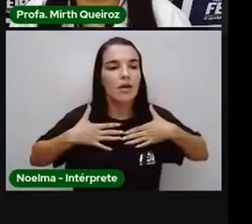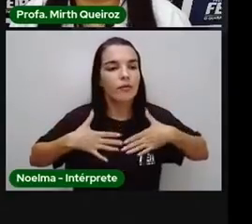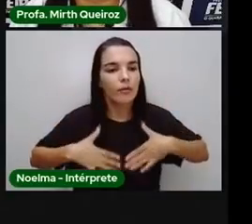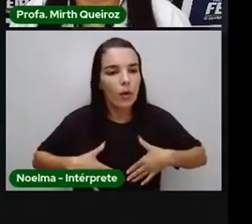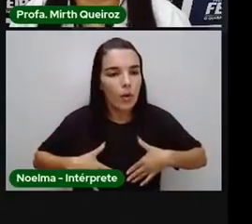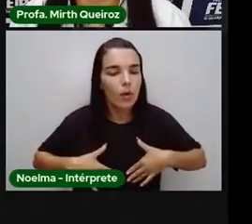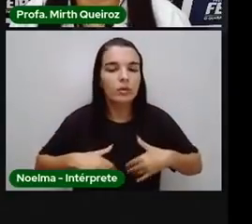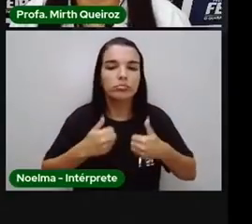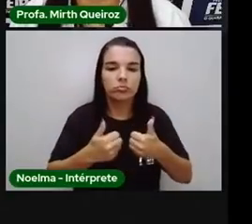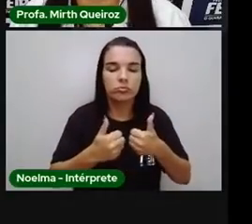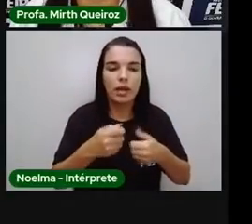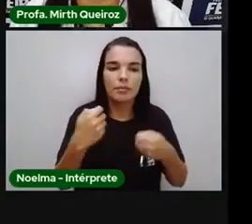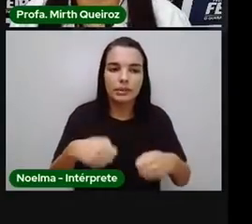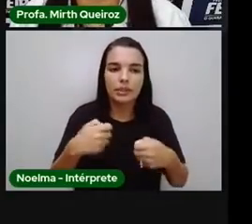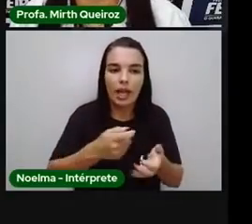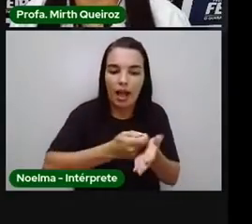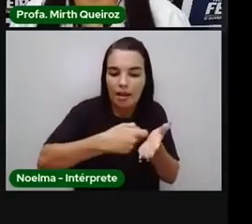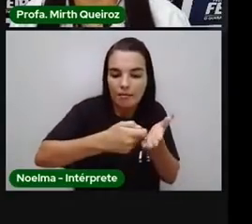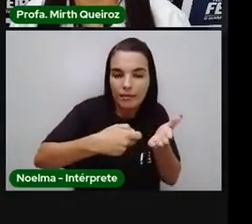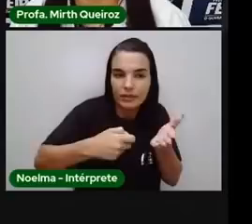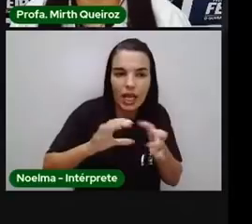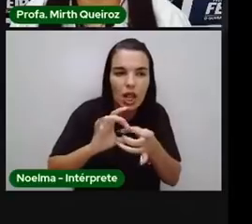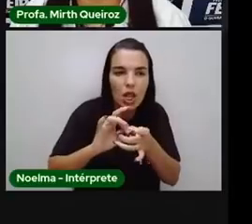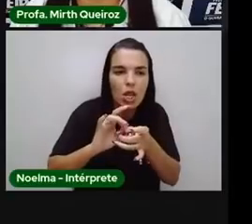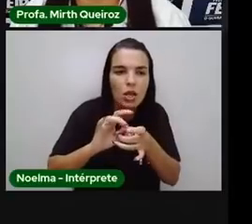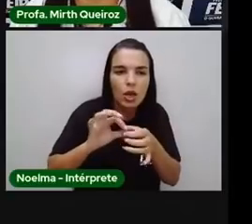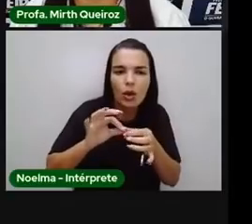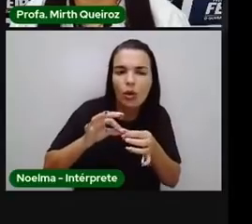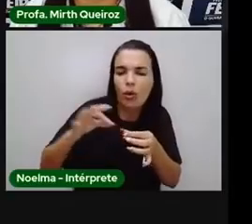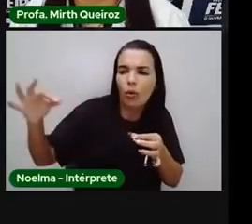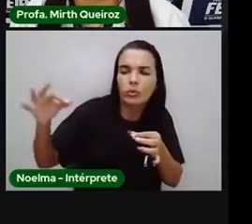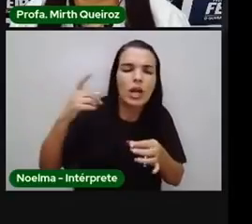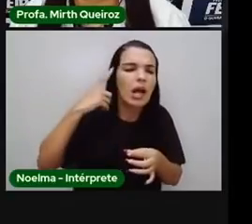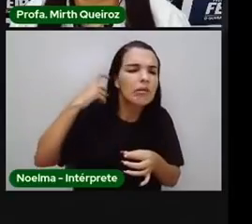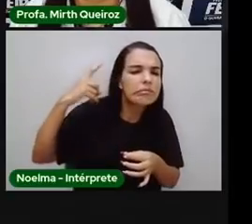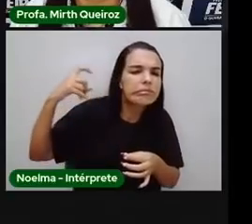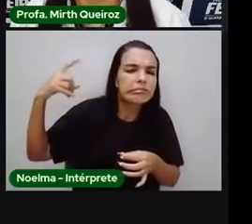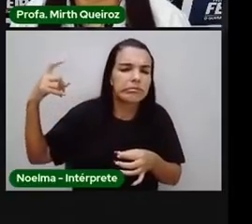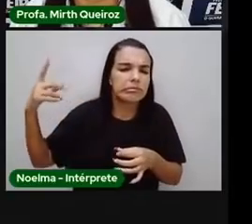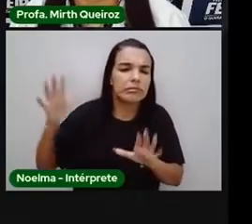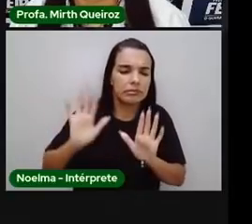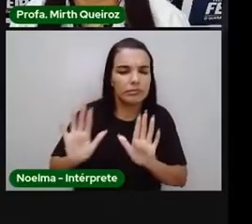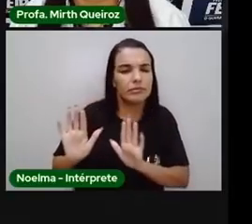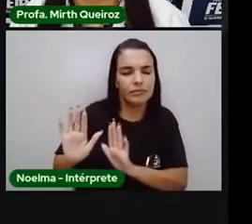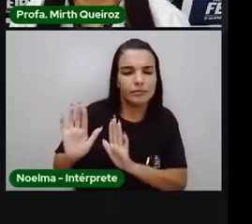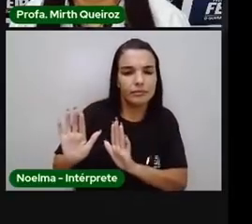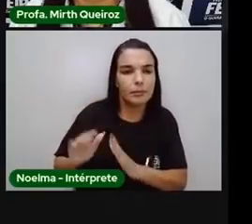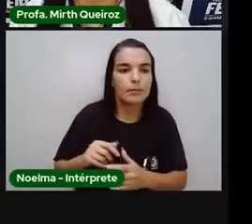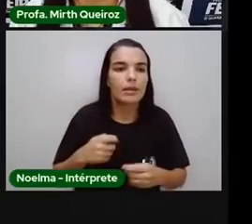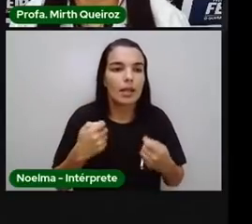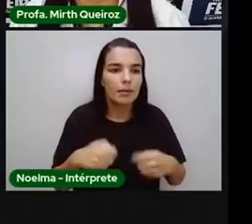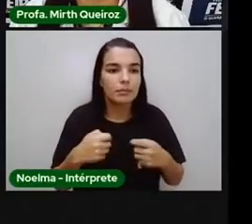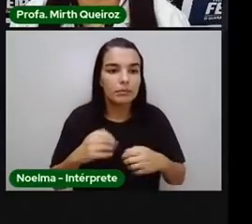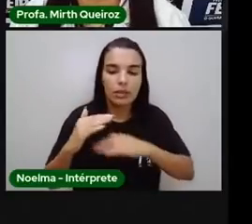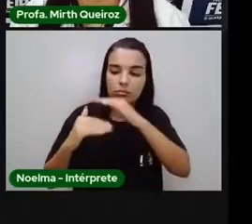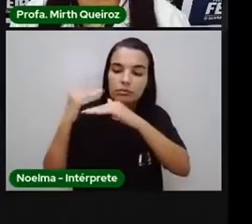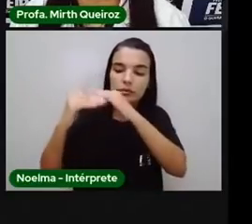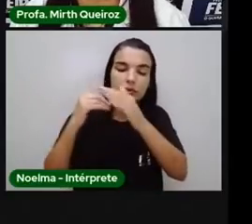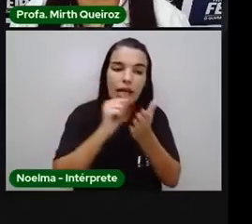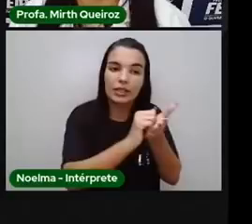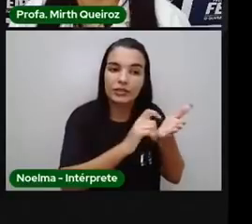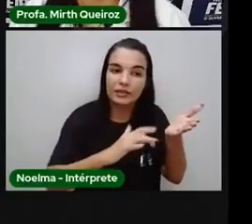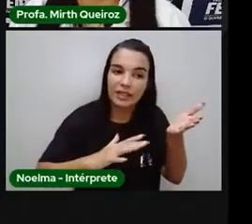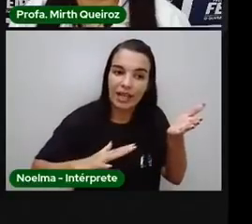tranquilidade para realizar as atividades, longe de sons, longe de interferências aí, que possam prejudicar o desenvolvimento da